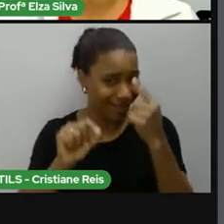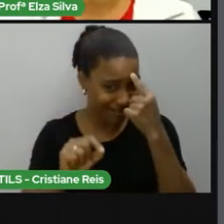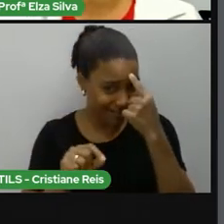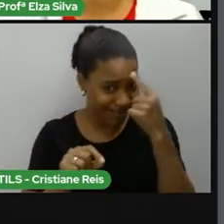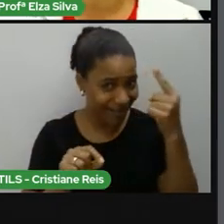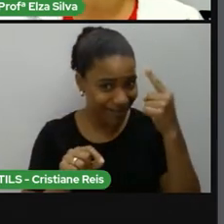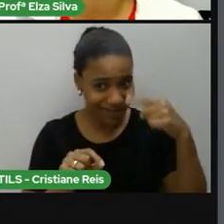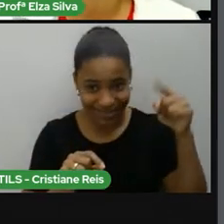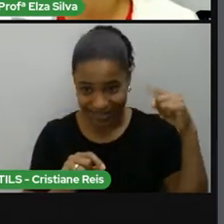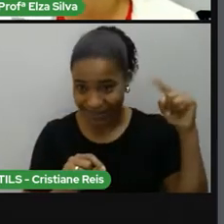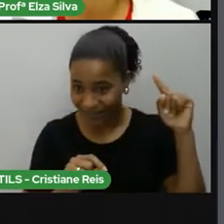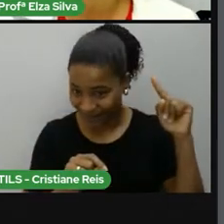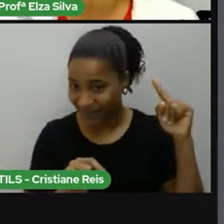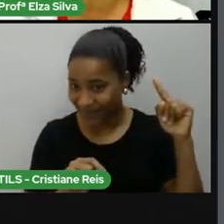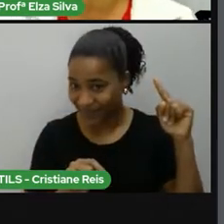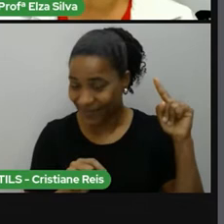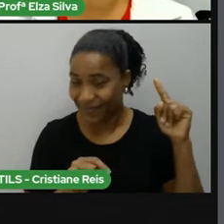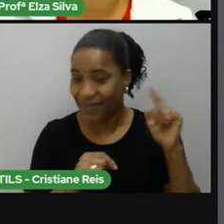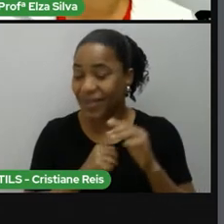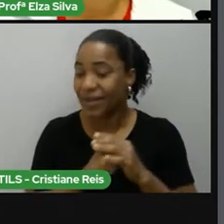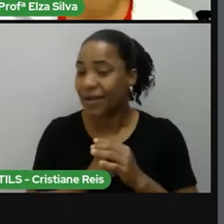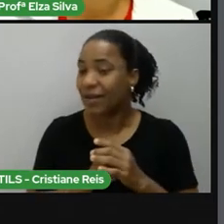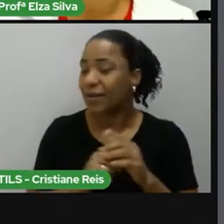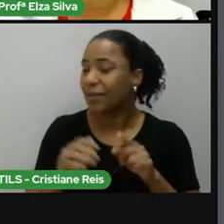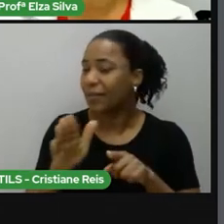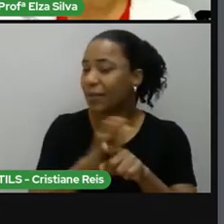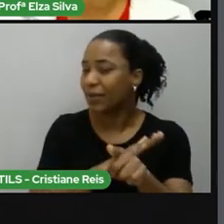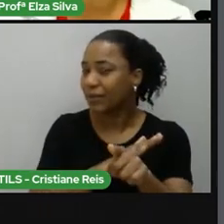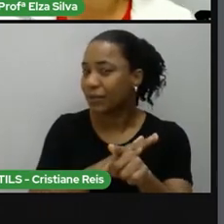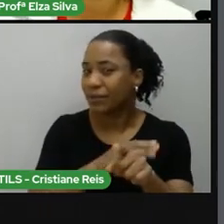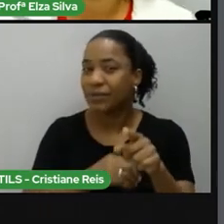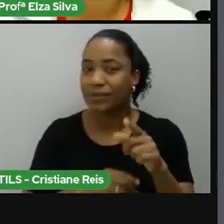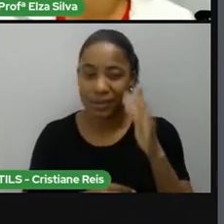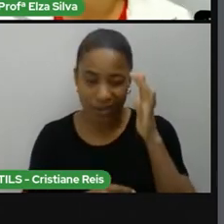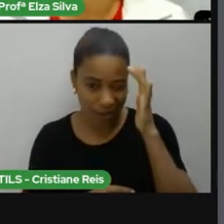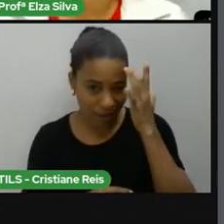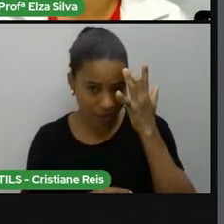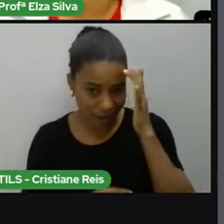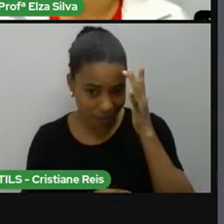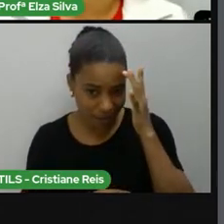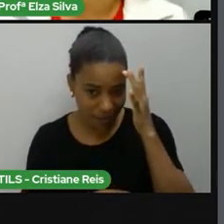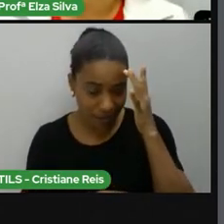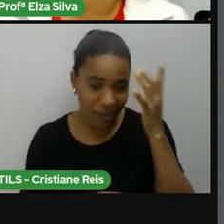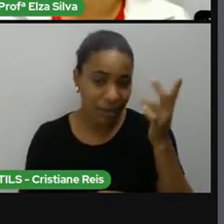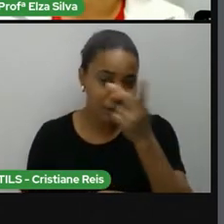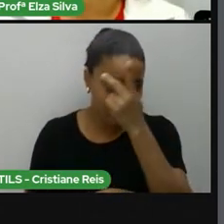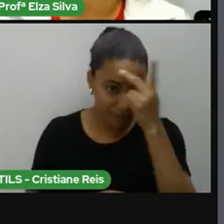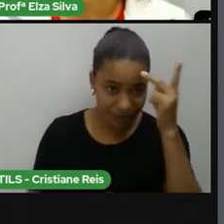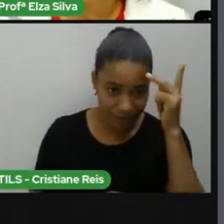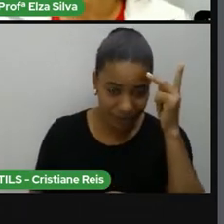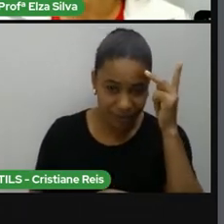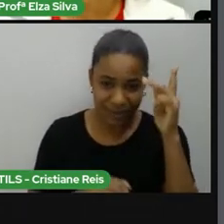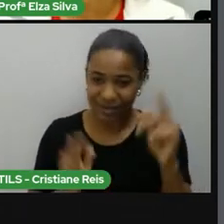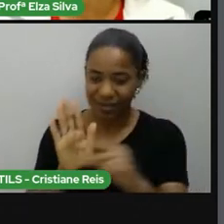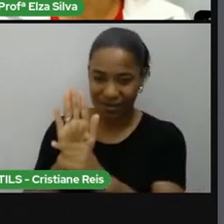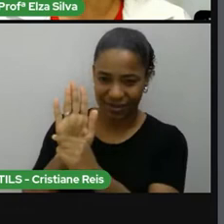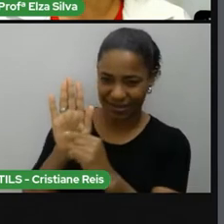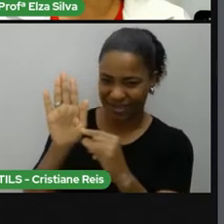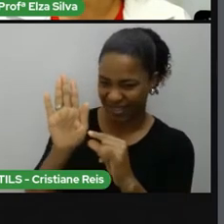pergunto para vocês. Em sua opinião, as pessoas, de um modo geral, leem biografias?